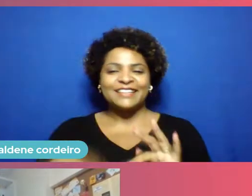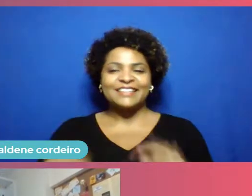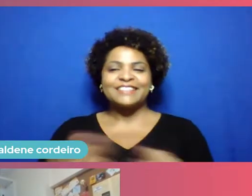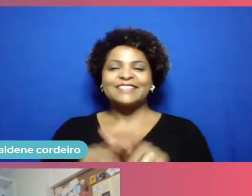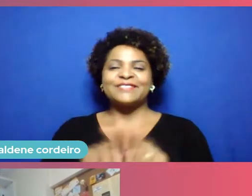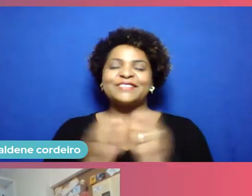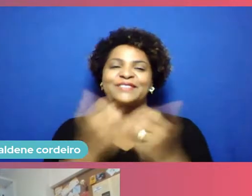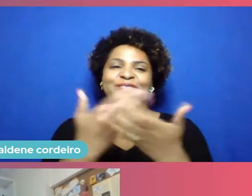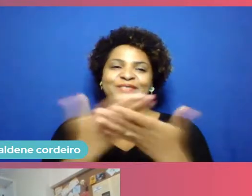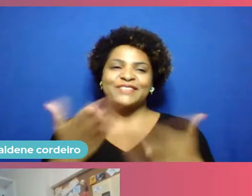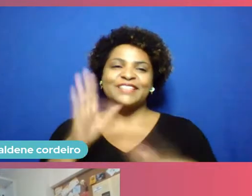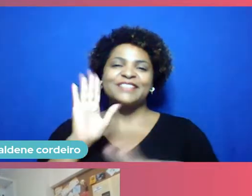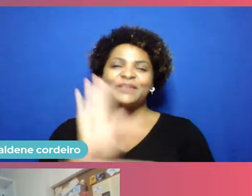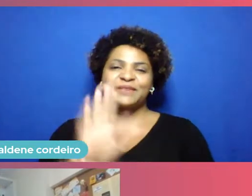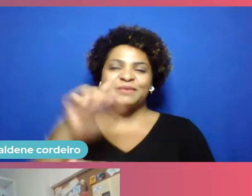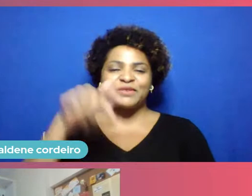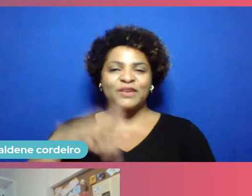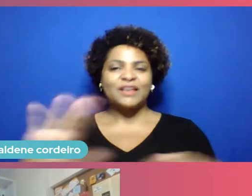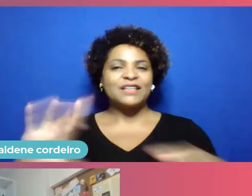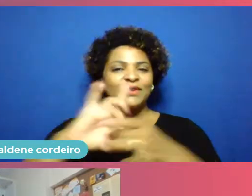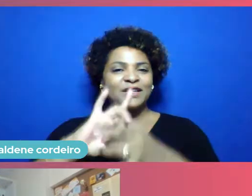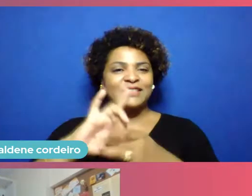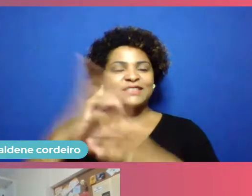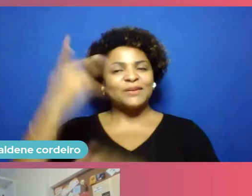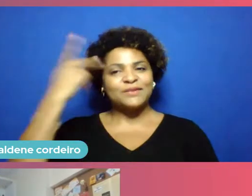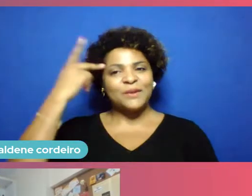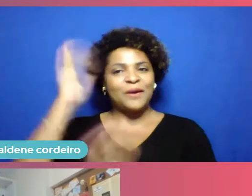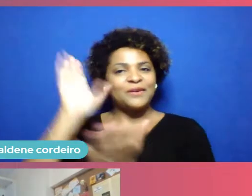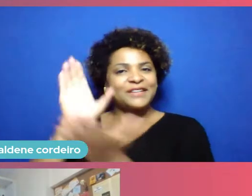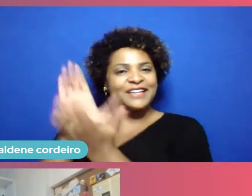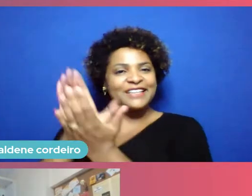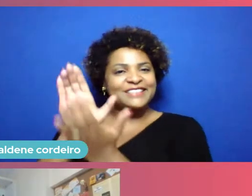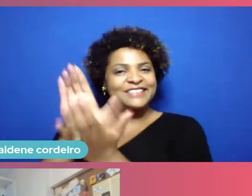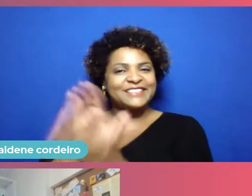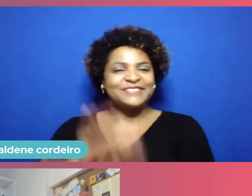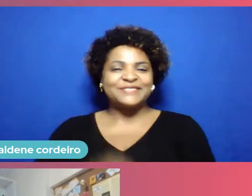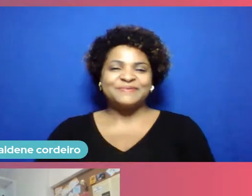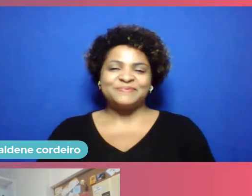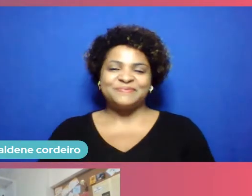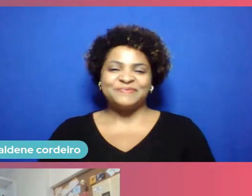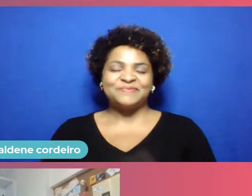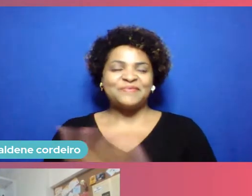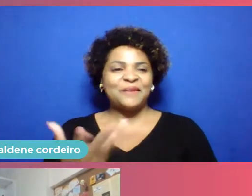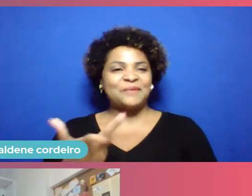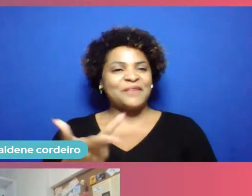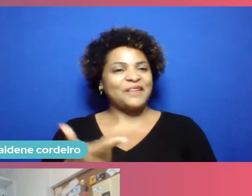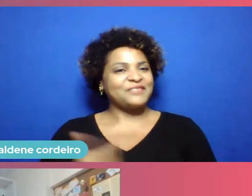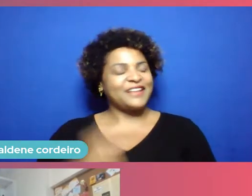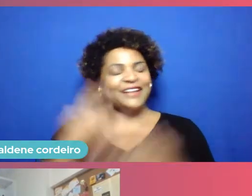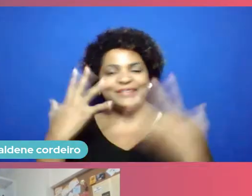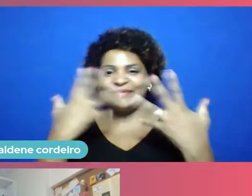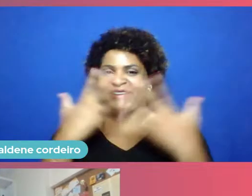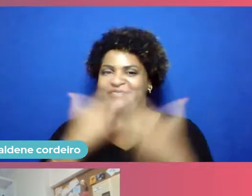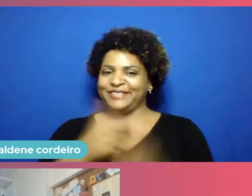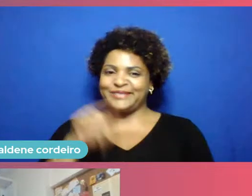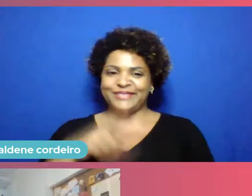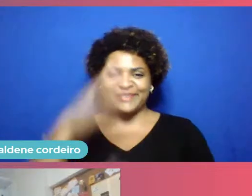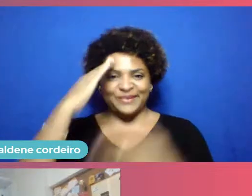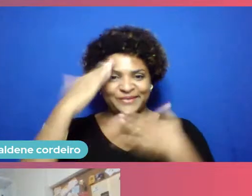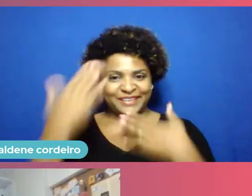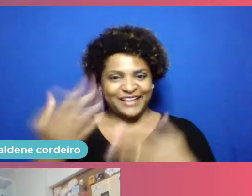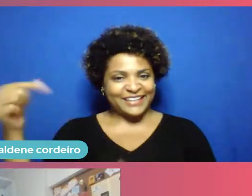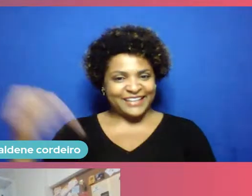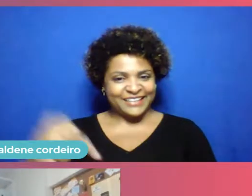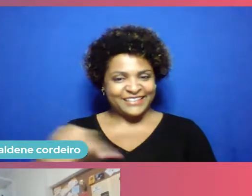conexão São Paulo-Recife. Perfeito, maravilhosa. Obrigada demais por estar aqui. Vou chamar o nosso segundo